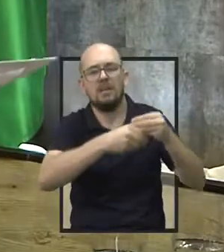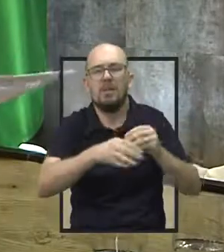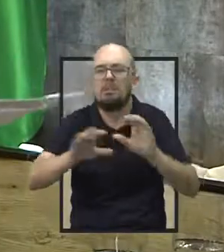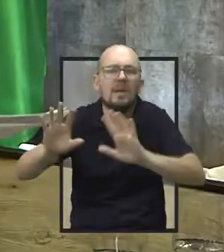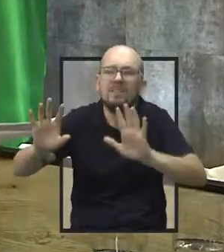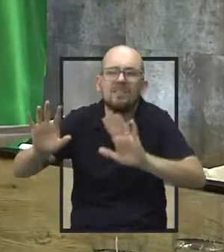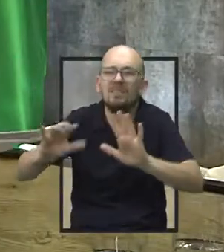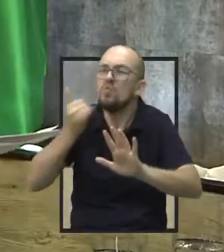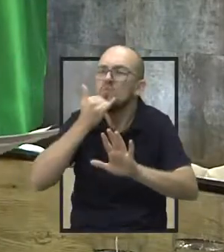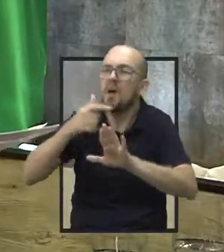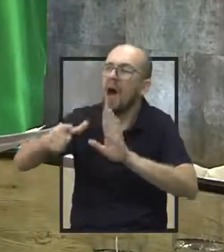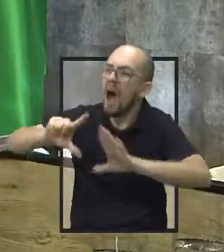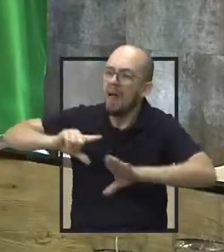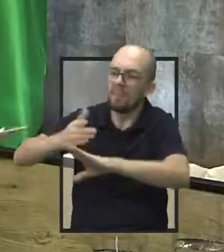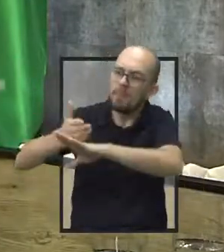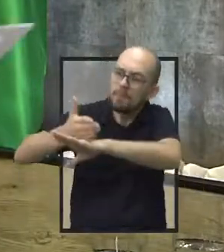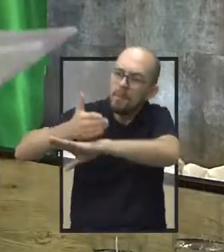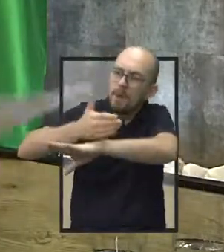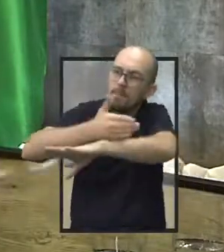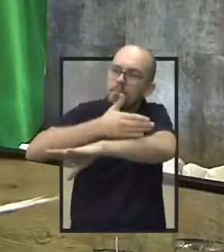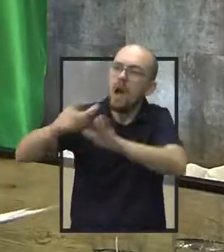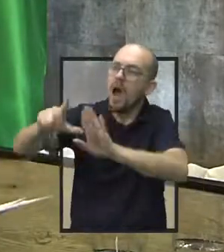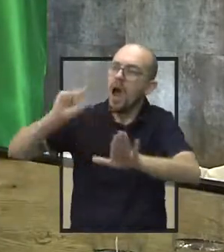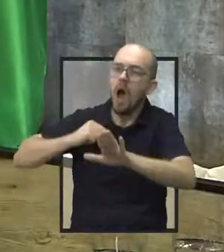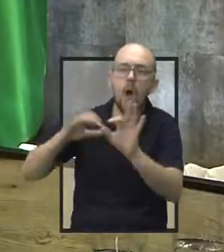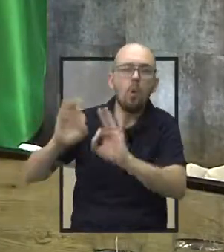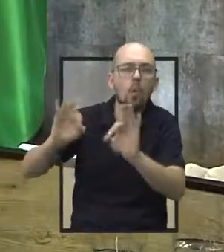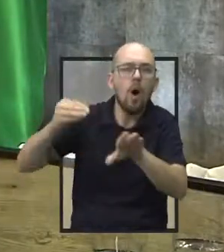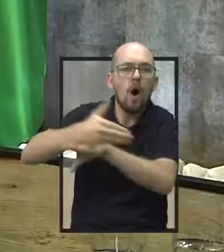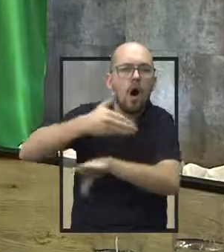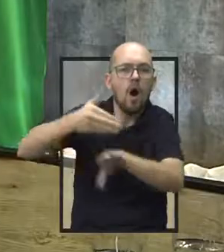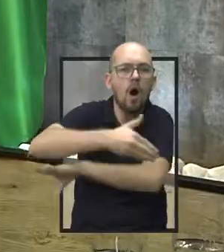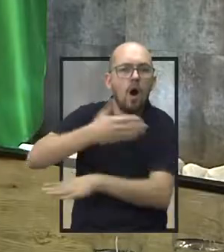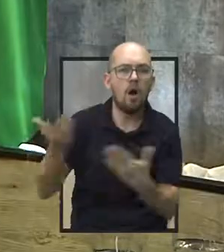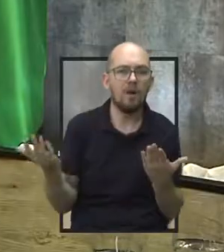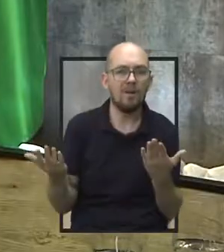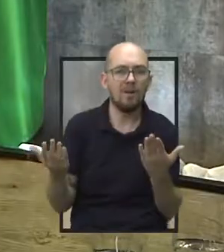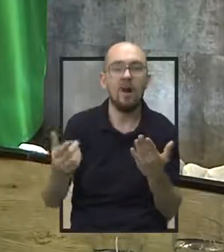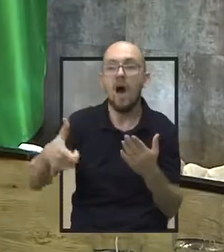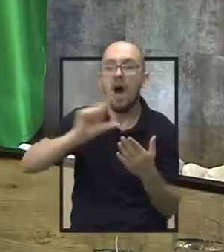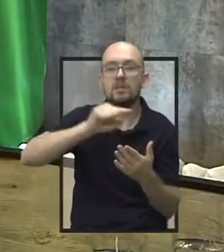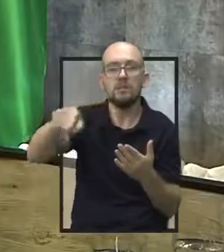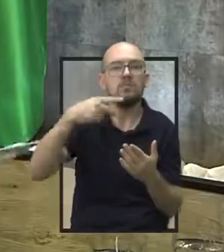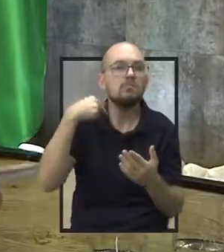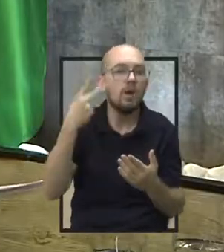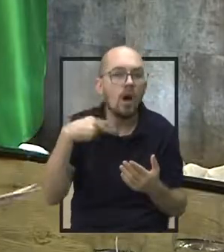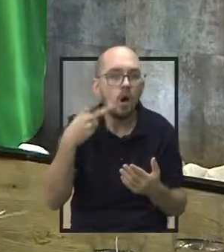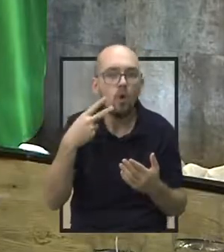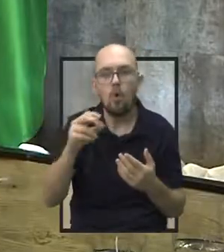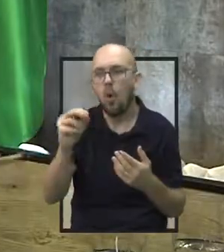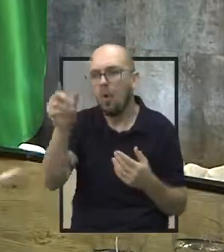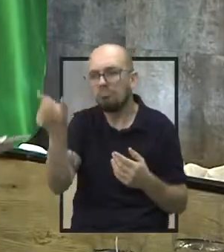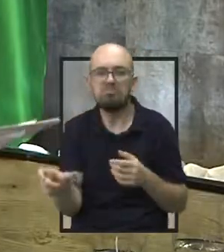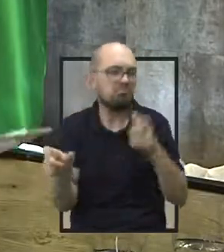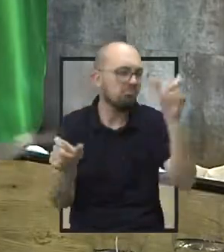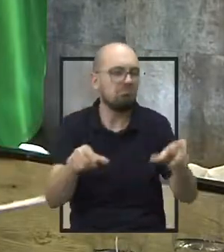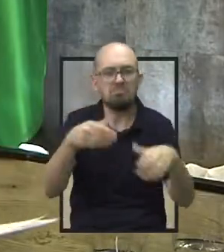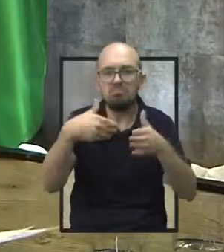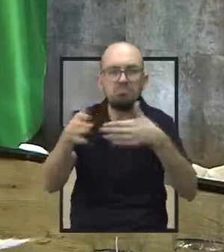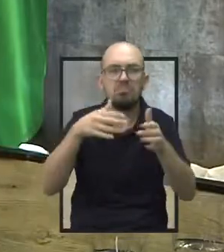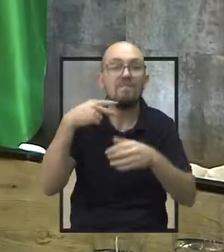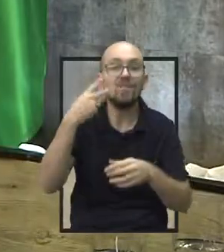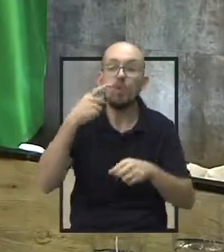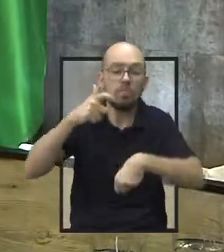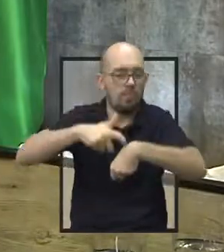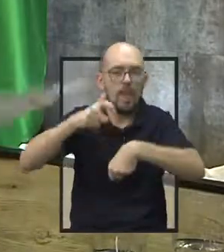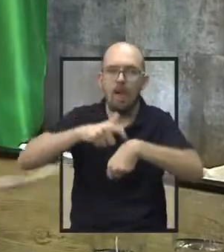a mudança que vai haver aprovando uma emenda que parte de um vereador ou de outro vereador, porque não vai haver